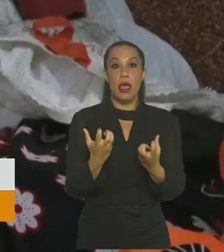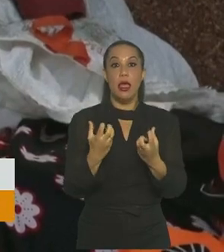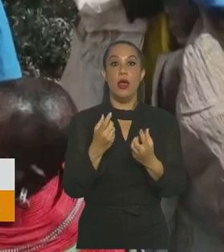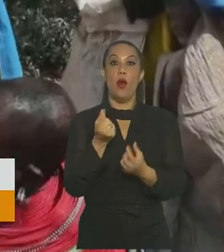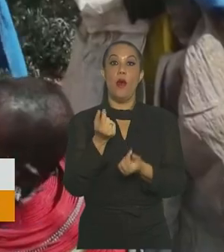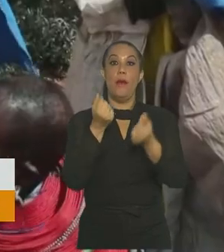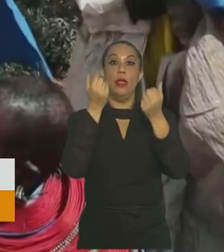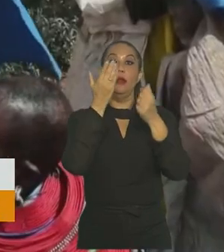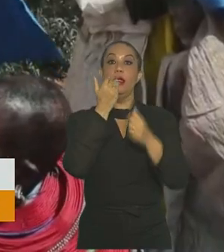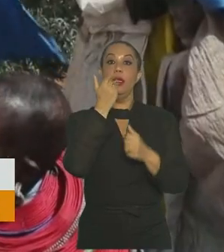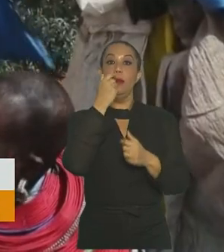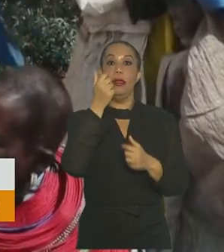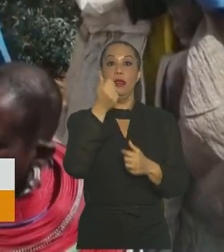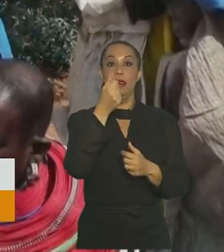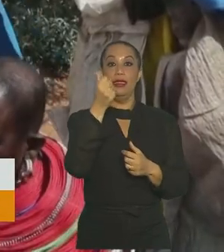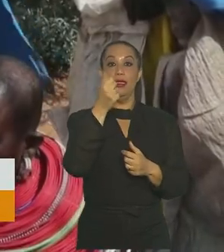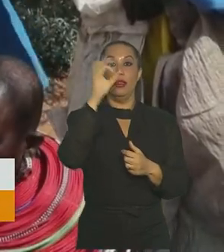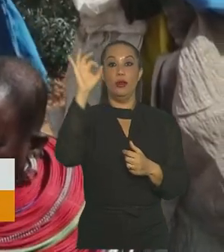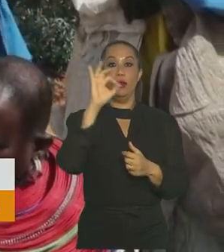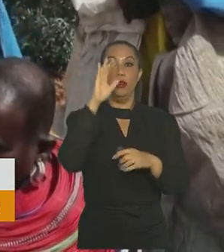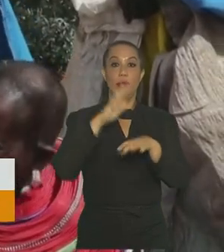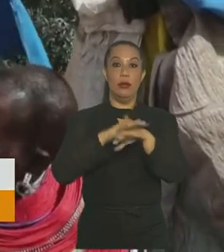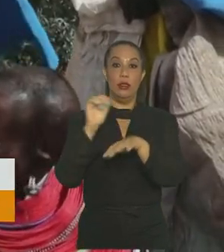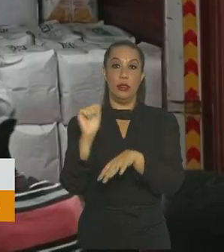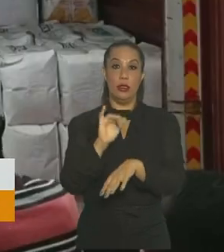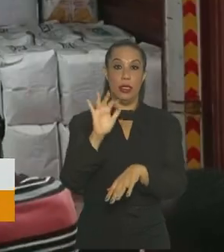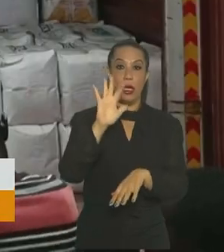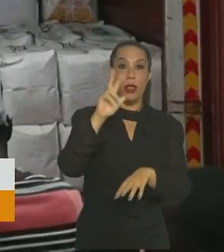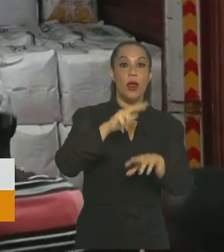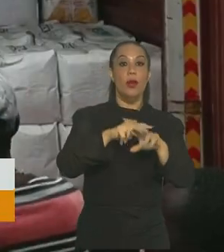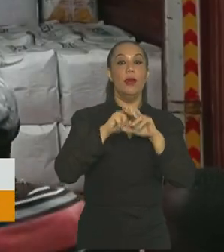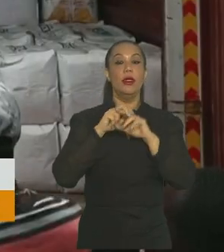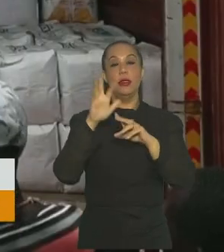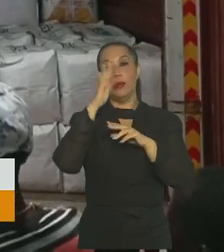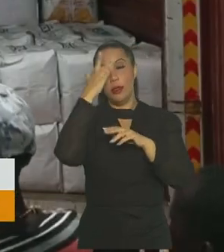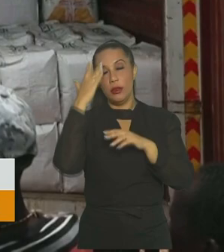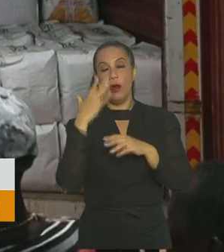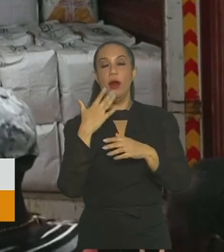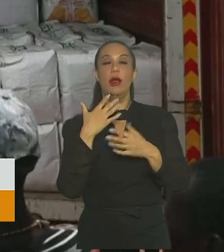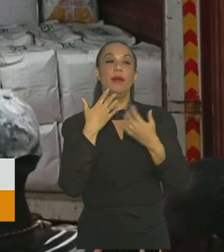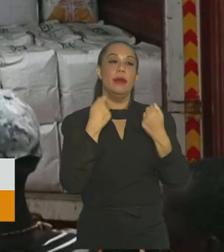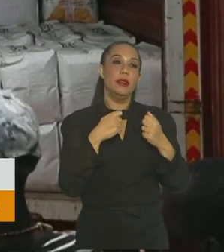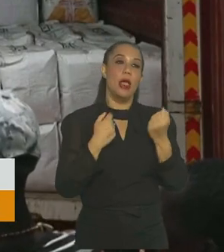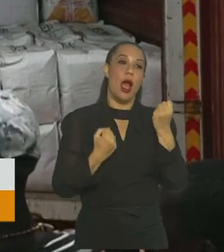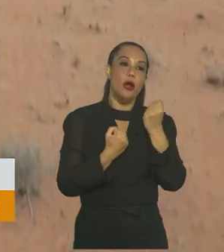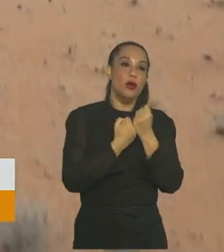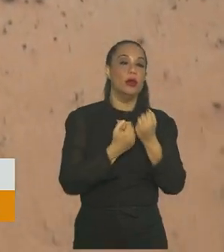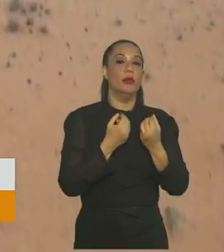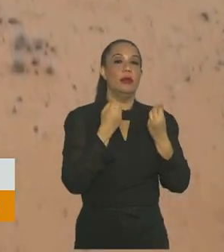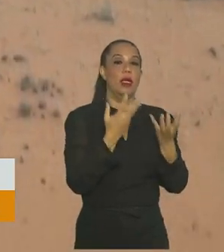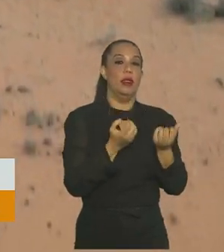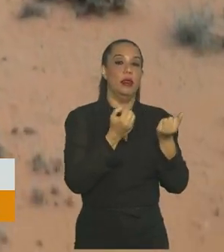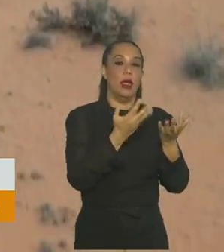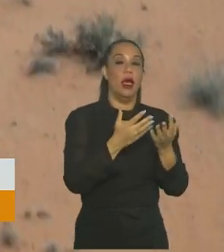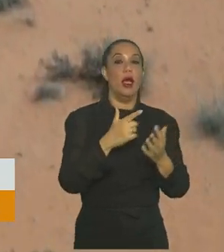de 16% acima da média. Por isso, muitos recorrem às doações para comer. Este é o segundo ano seguinte.